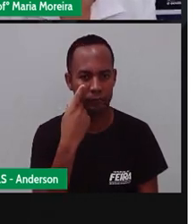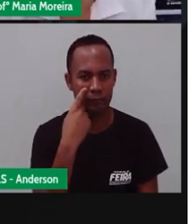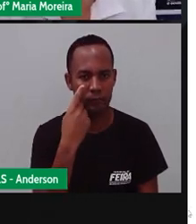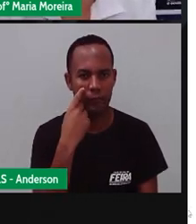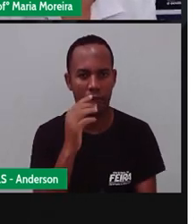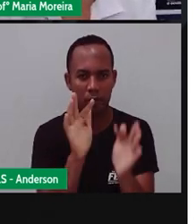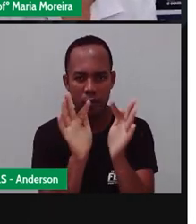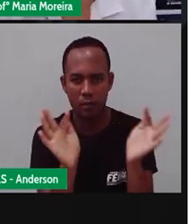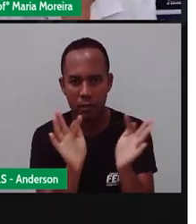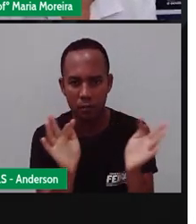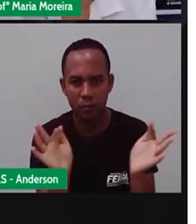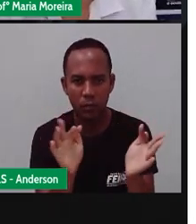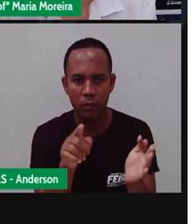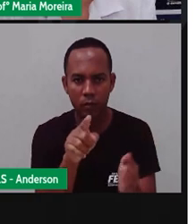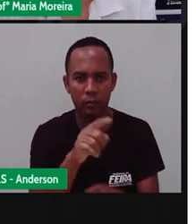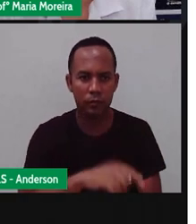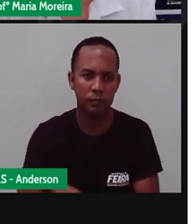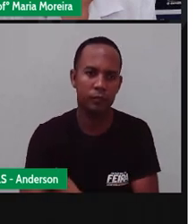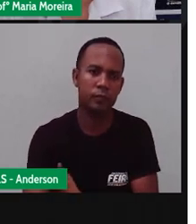texto.